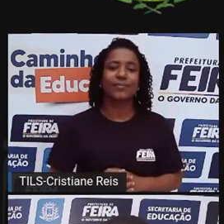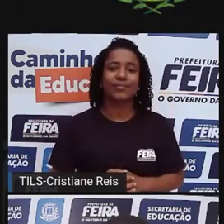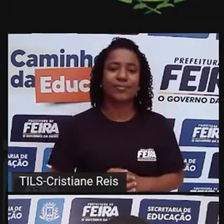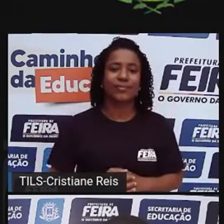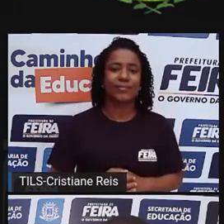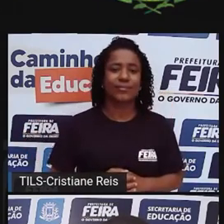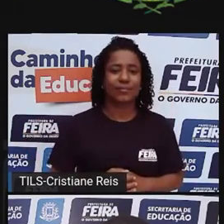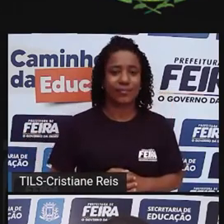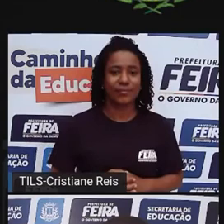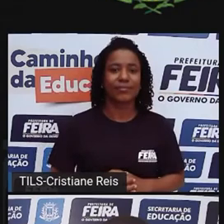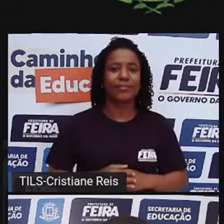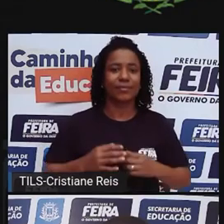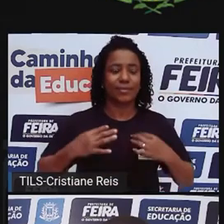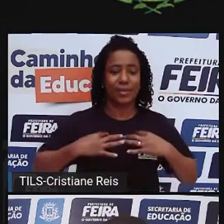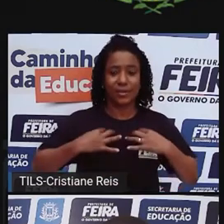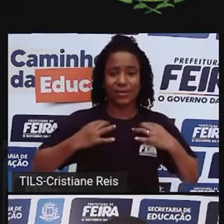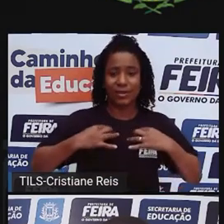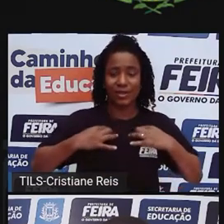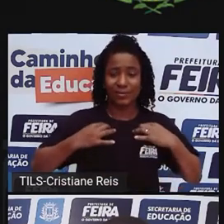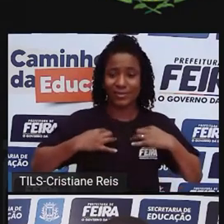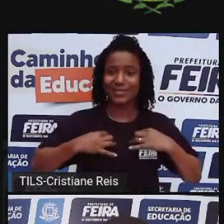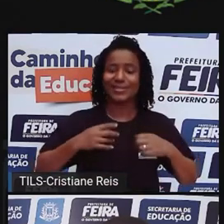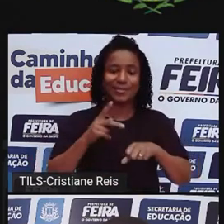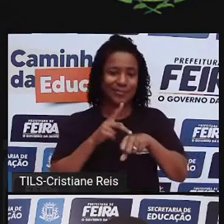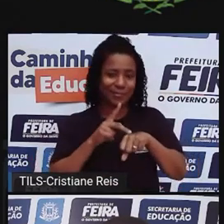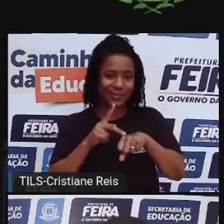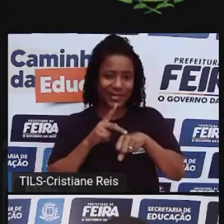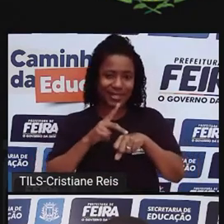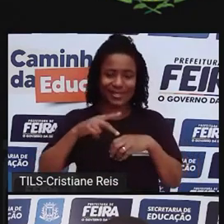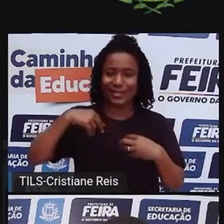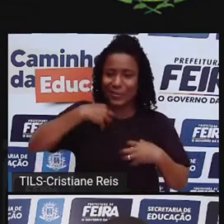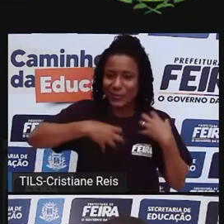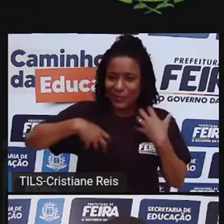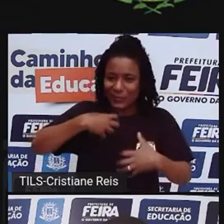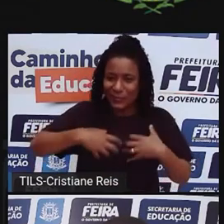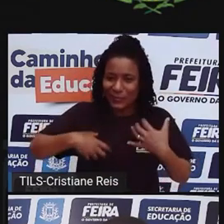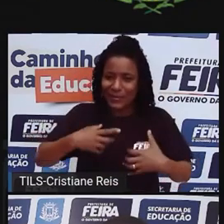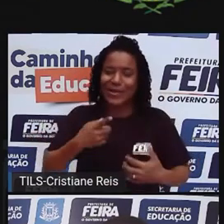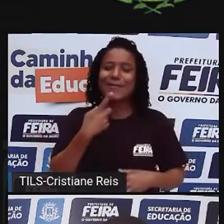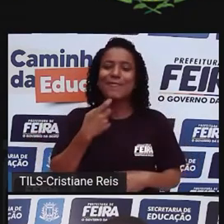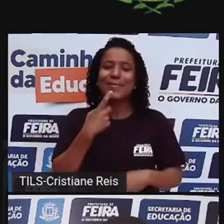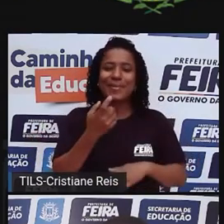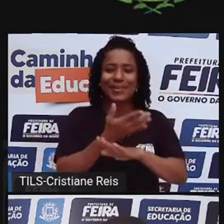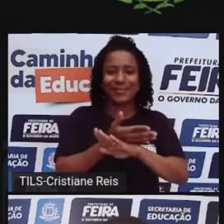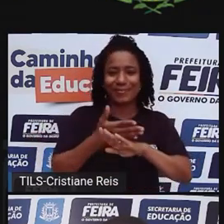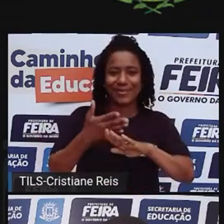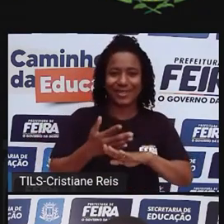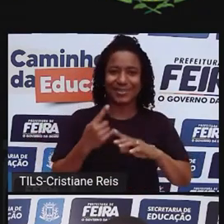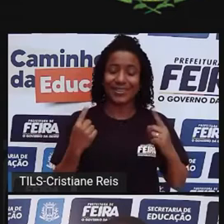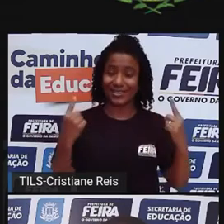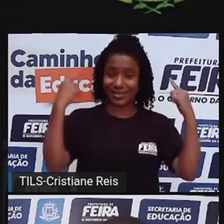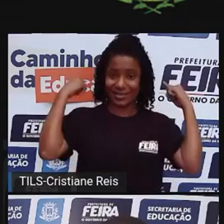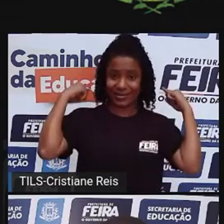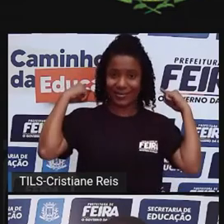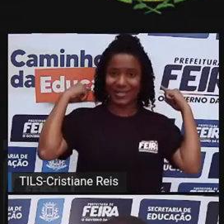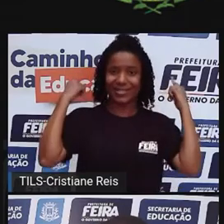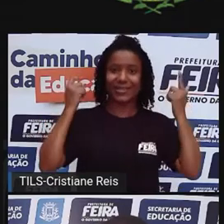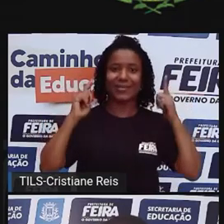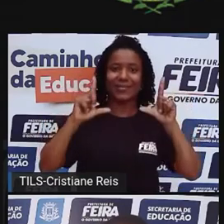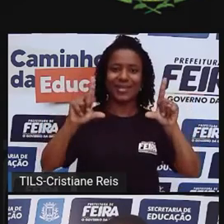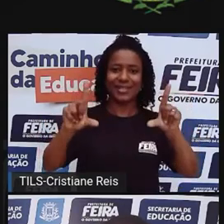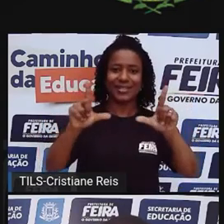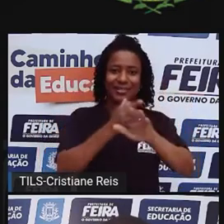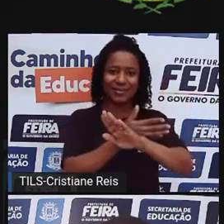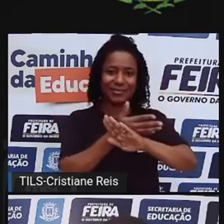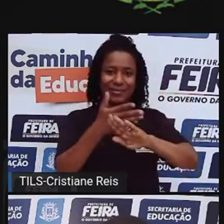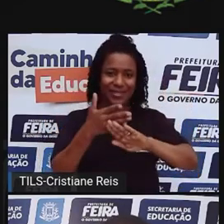Estou com uma camisa preta, com detalhes vermelhos e brancos, atrás de mim uma parede branca. E é basicamente isso a minha